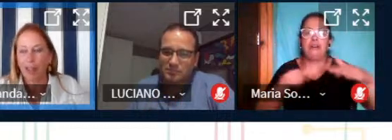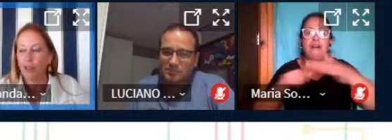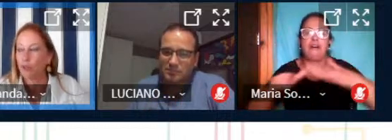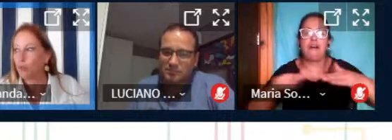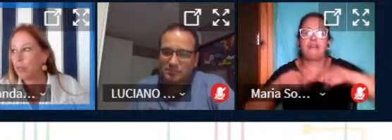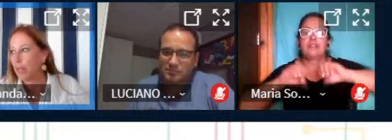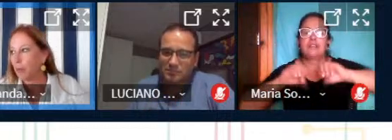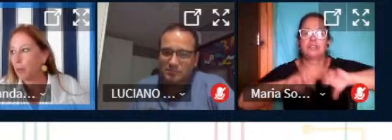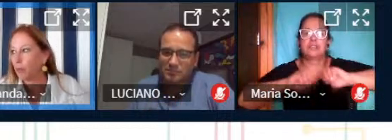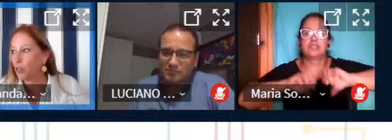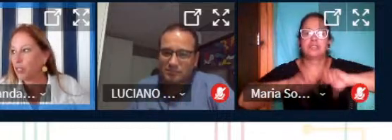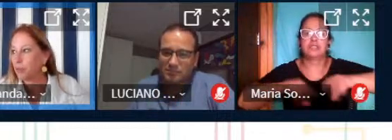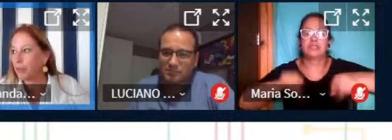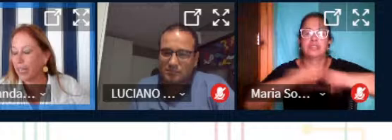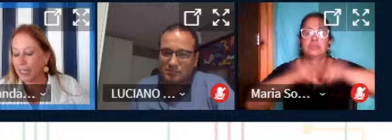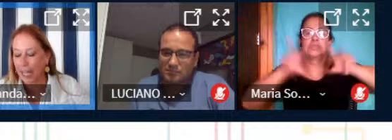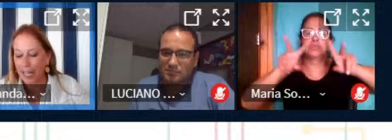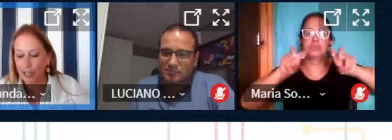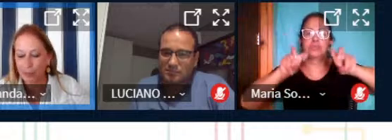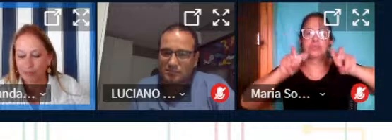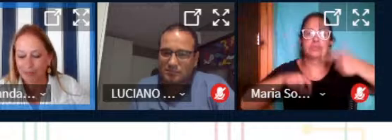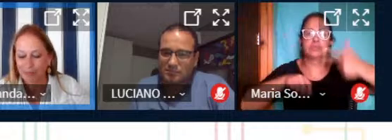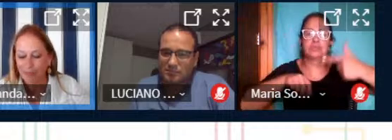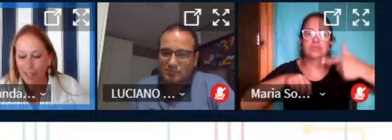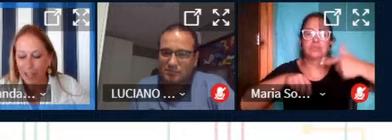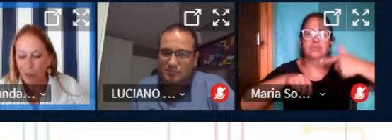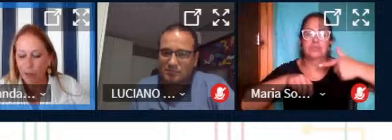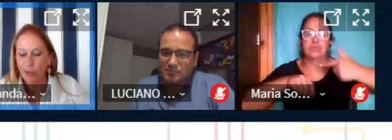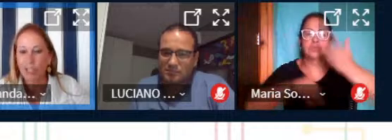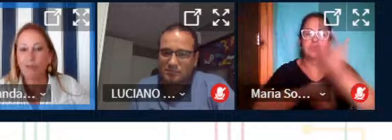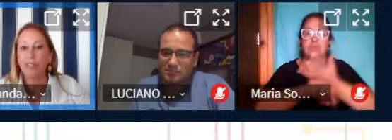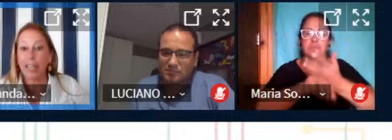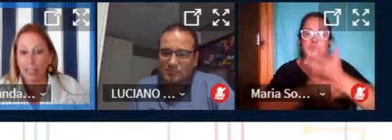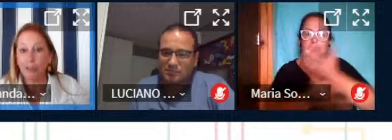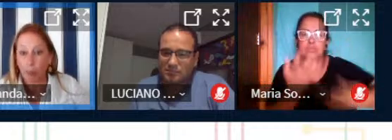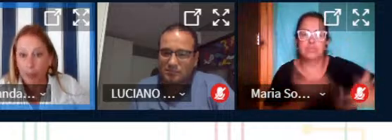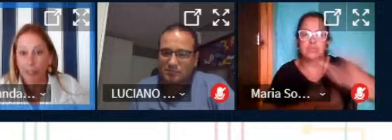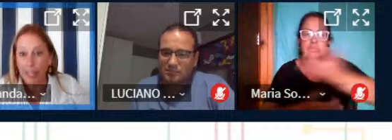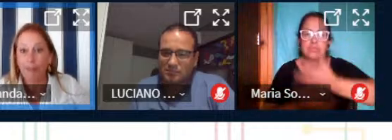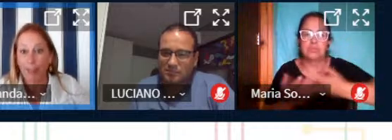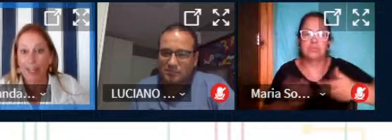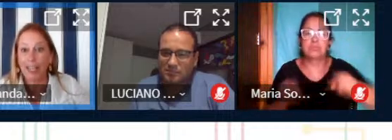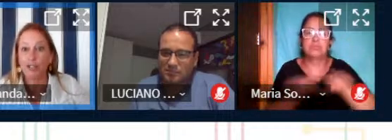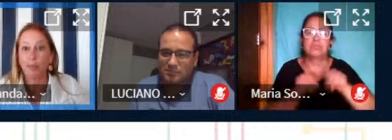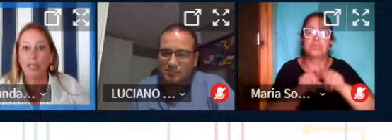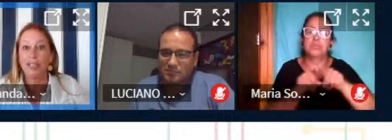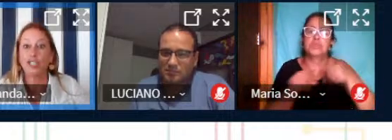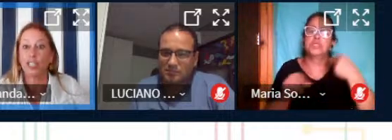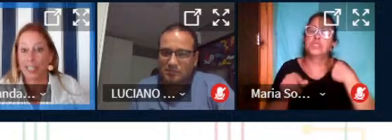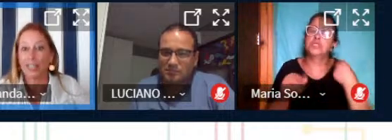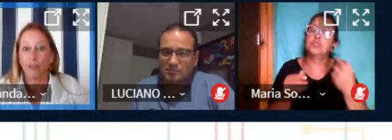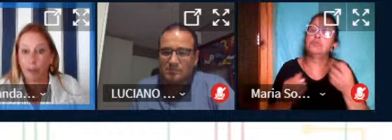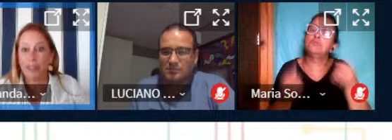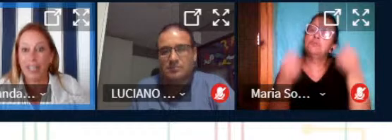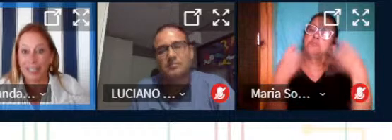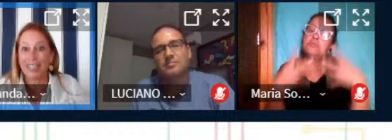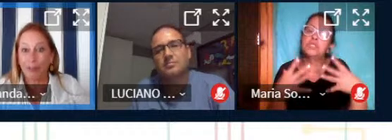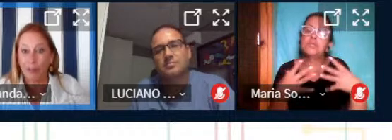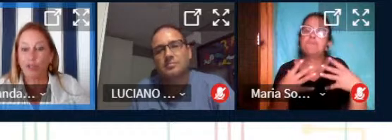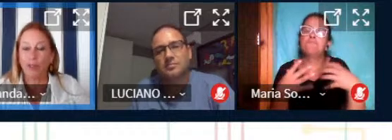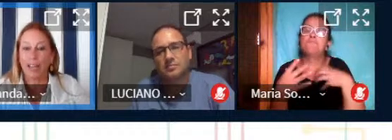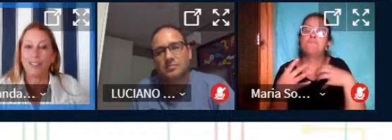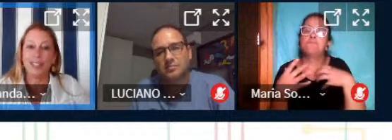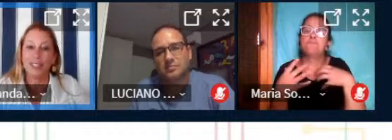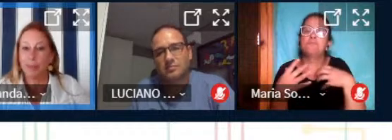em um sub tema multidisciplinaridade eu consigo e no momento aquele falei sobre de certa forma